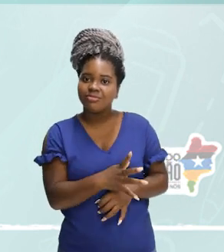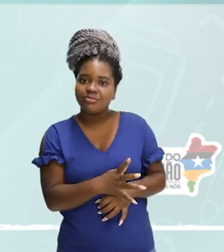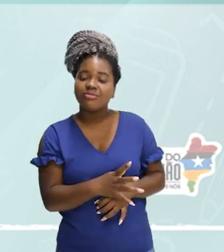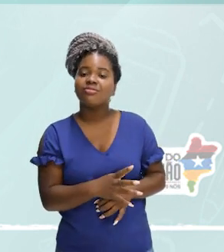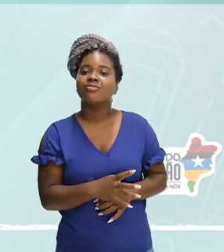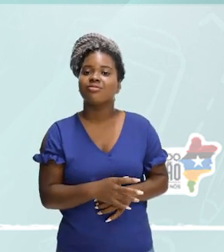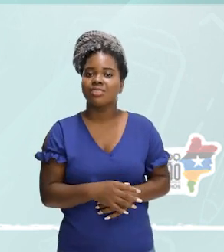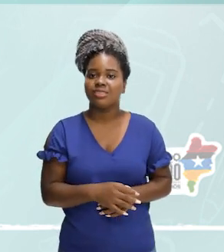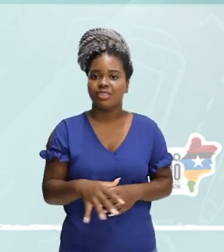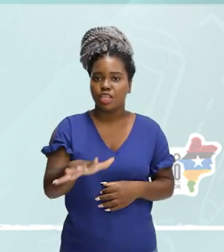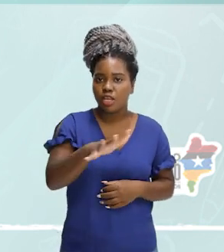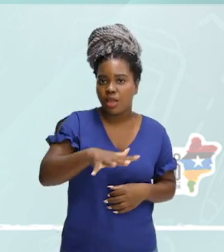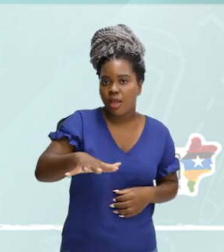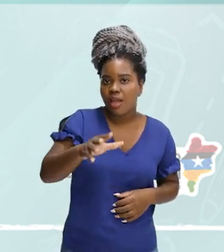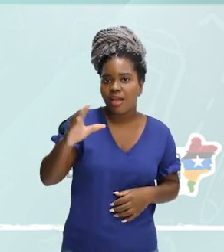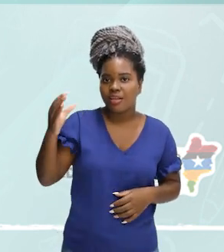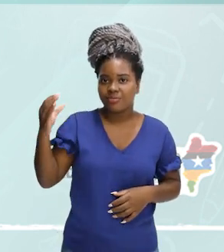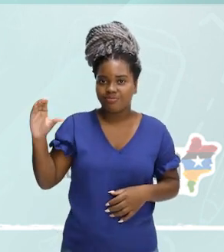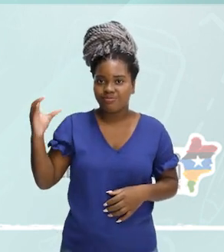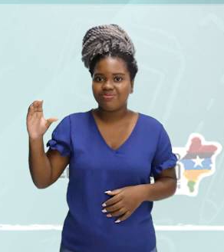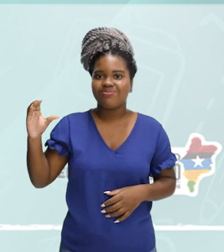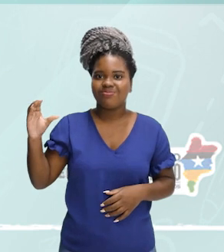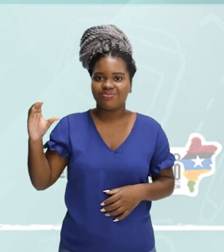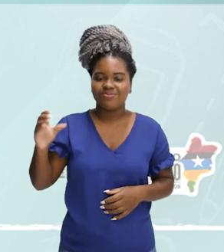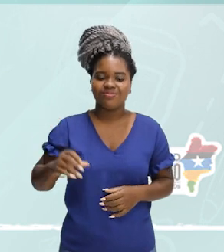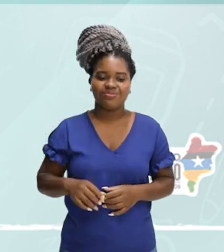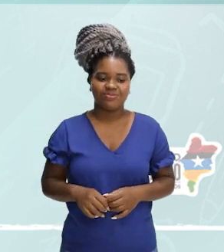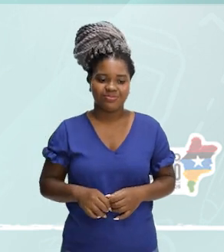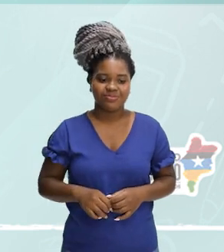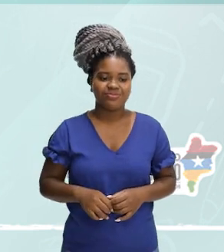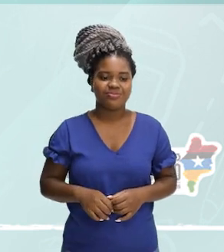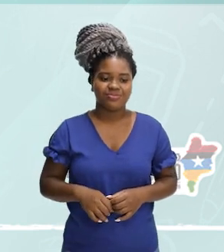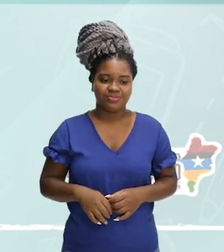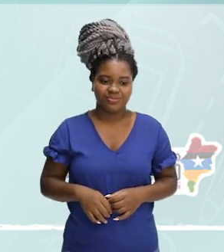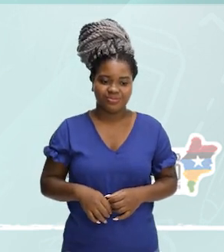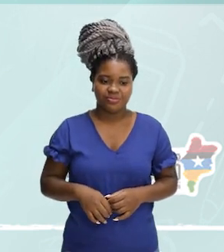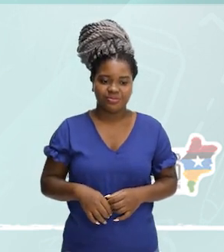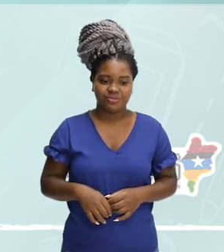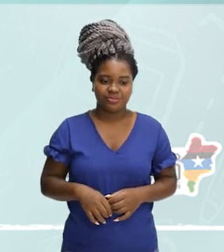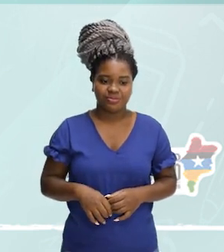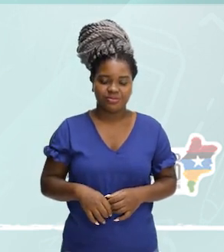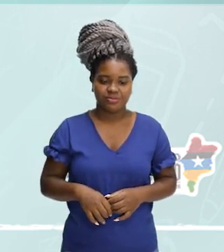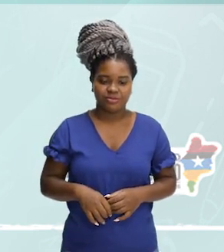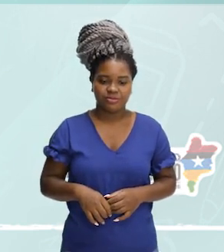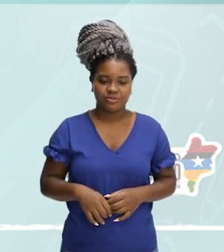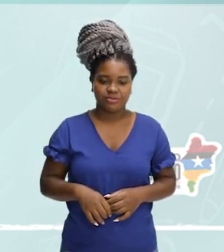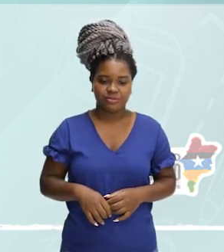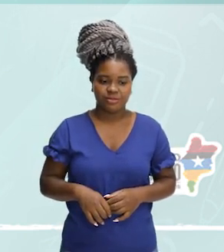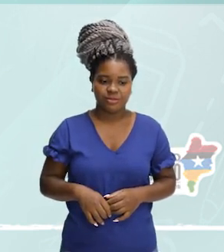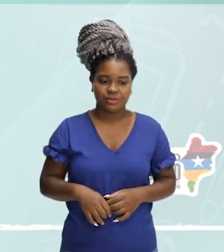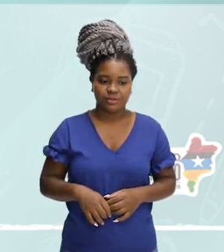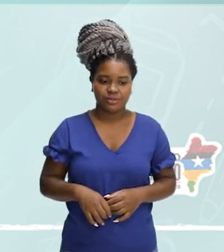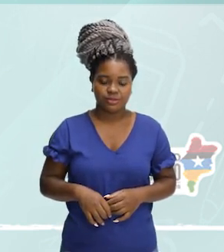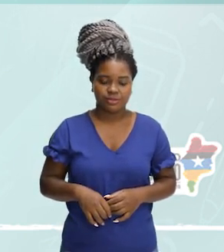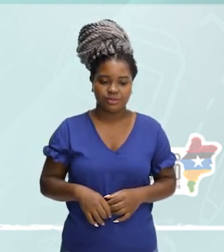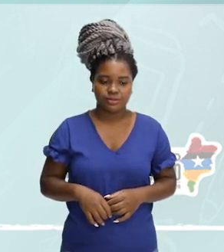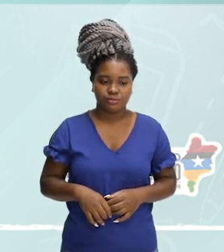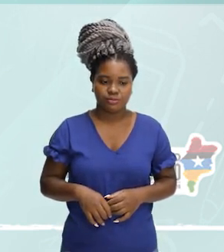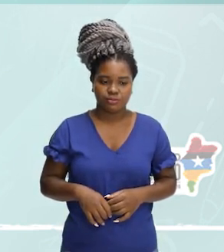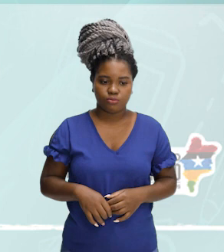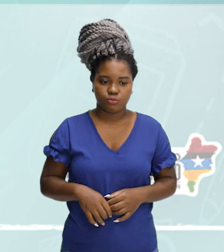da área de ciências. Então, biografia e imagem. Para juntar biografia e imagem, se criou